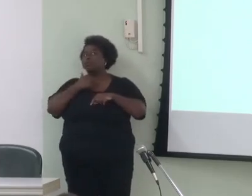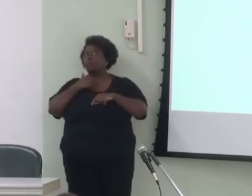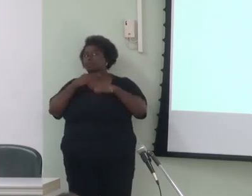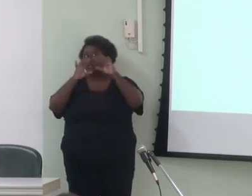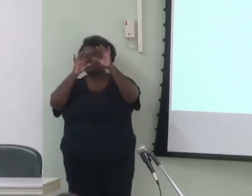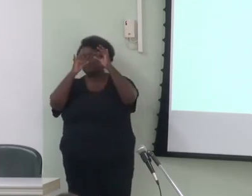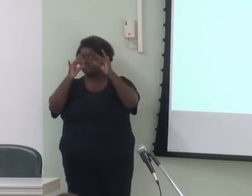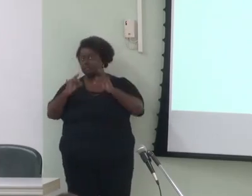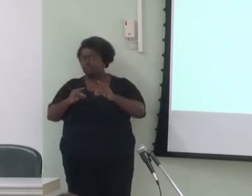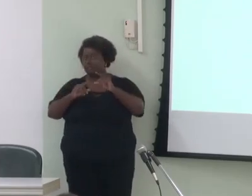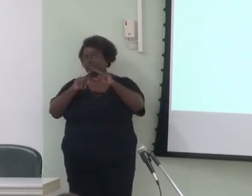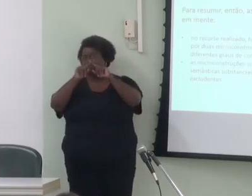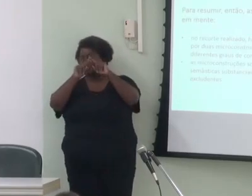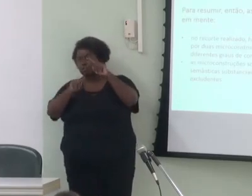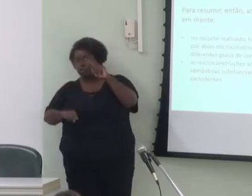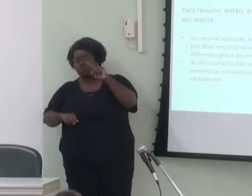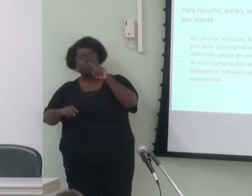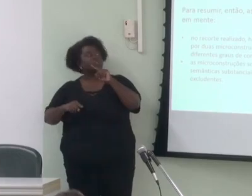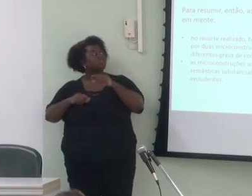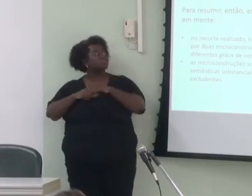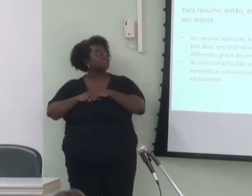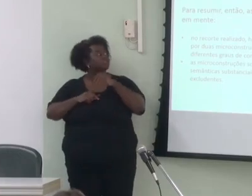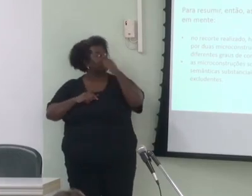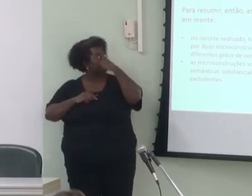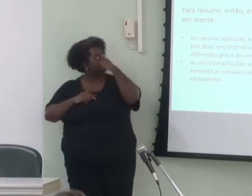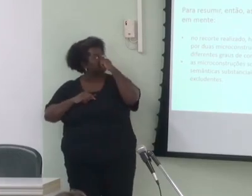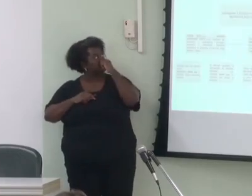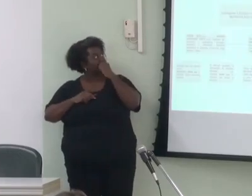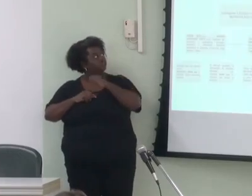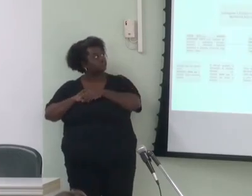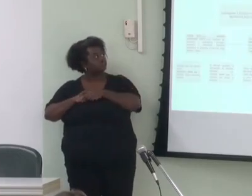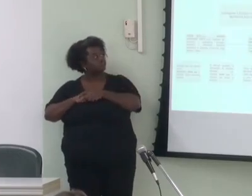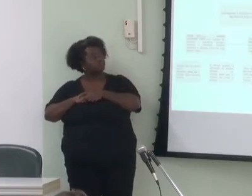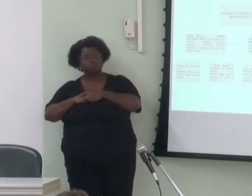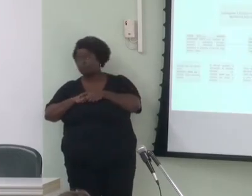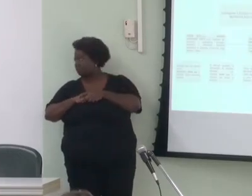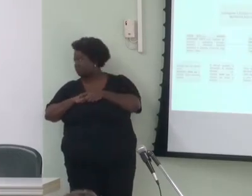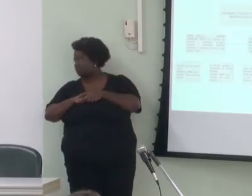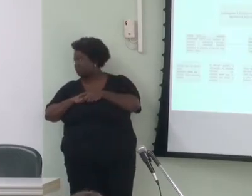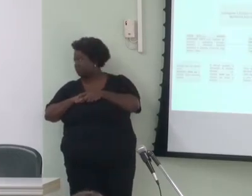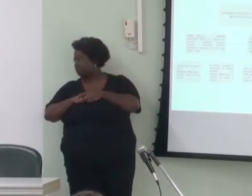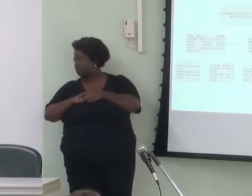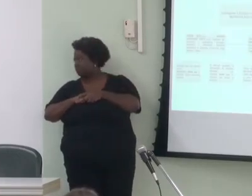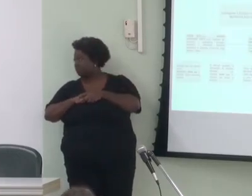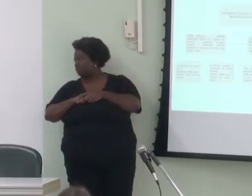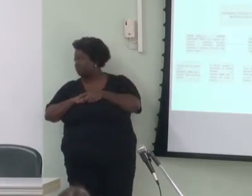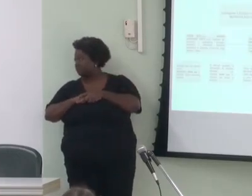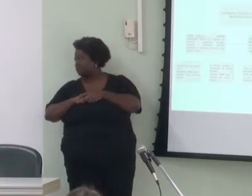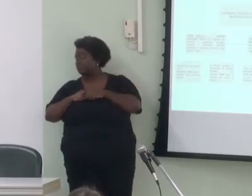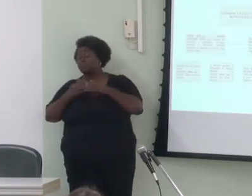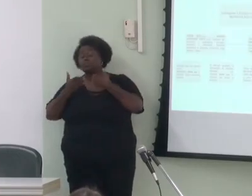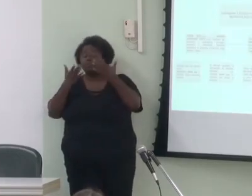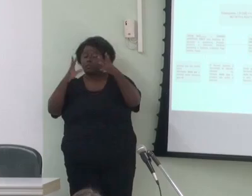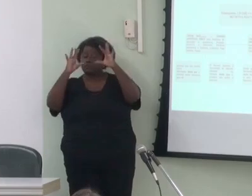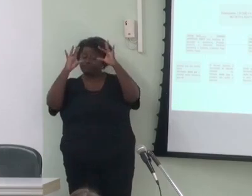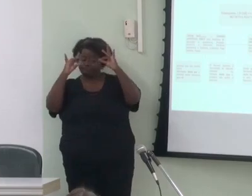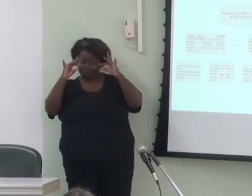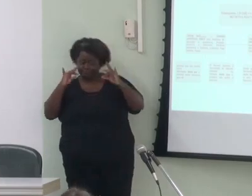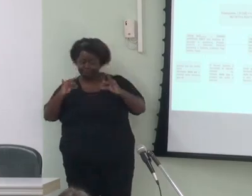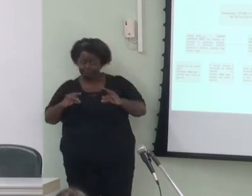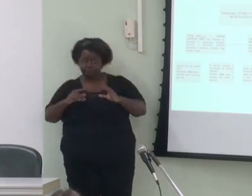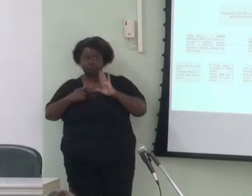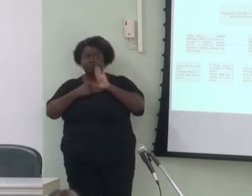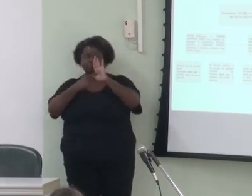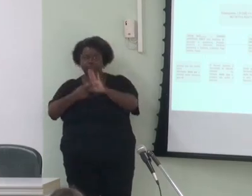subespecificar esses contextos pode passar com base nesses detalhamentos apresenta a